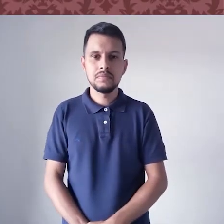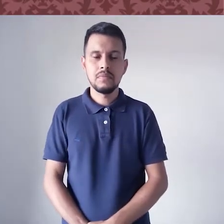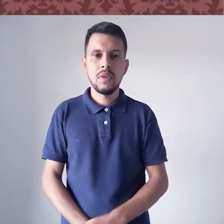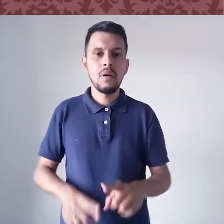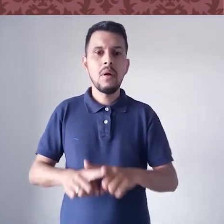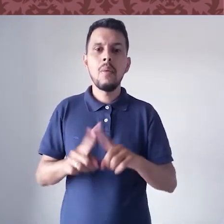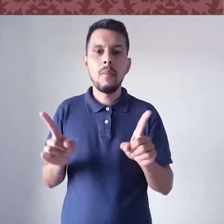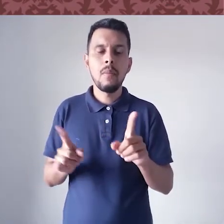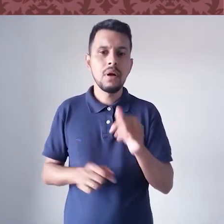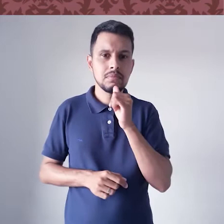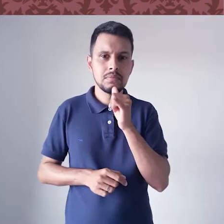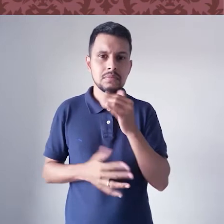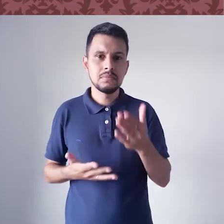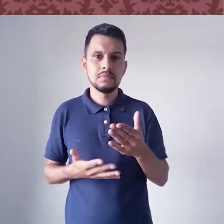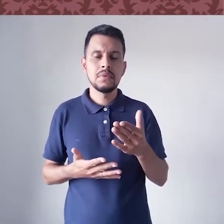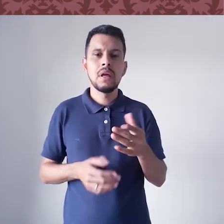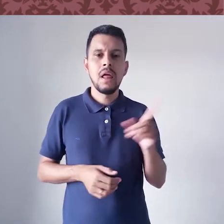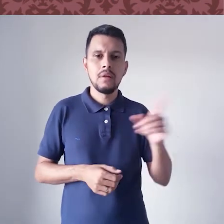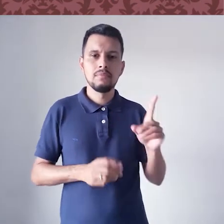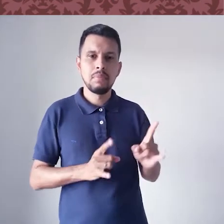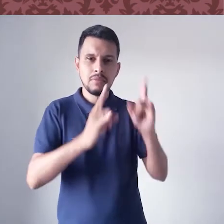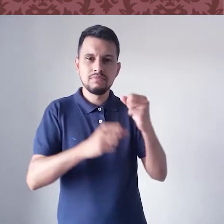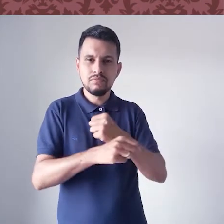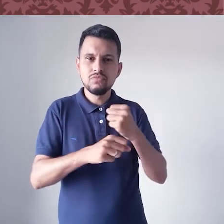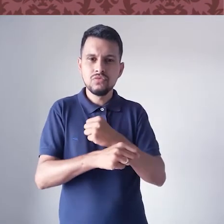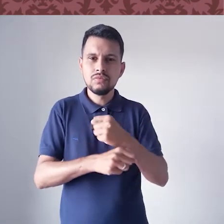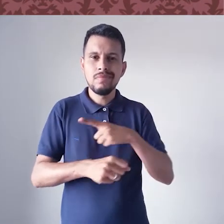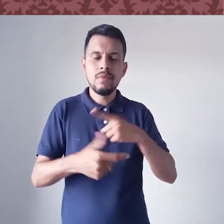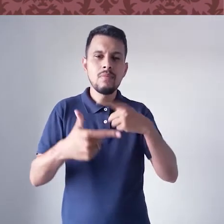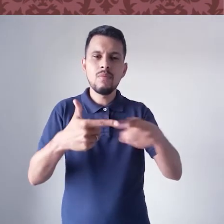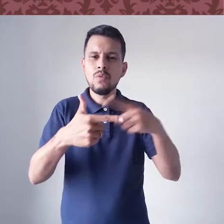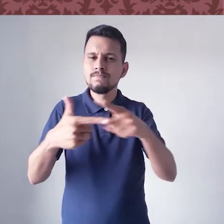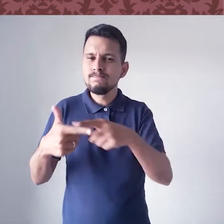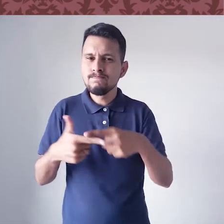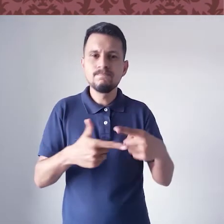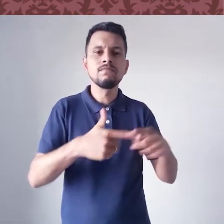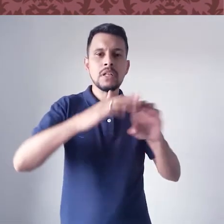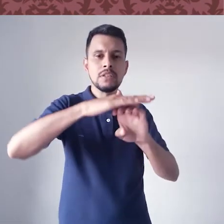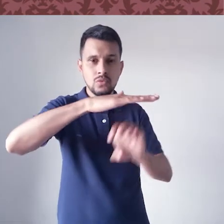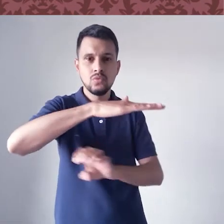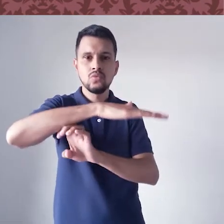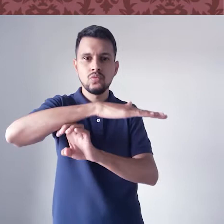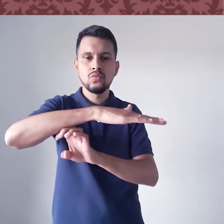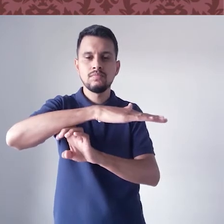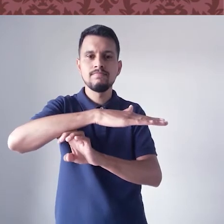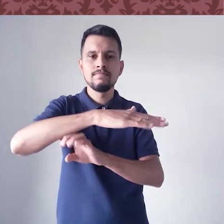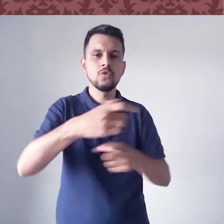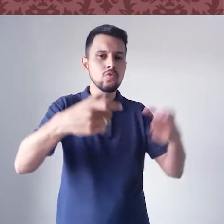A questão é que, pelo fato de ser um prédio mais antigo, ele tem uma série de problemas